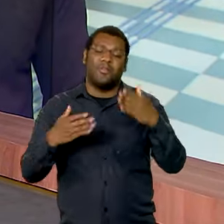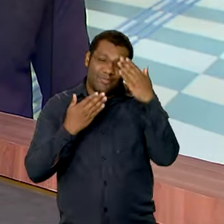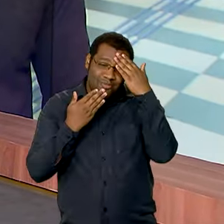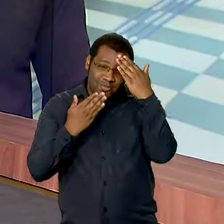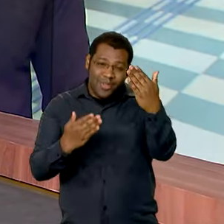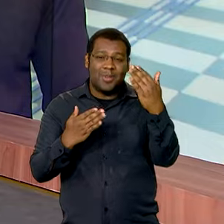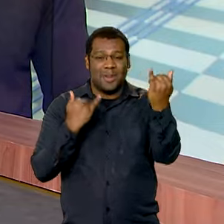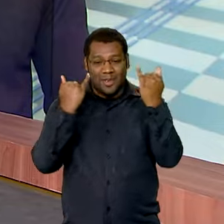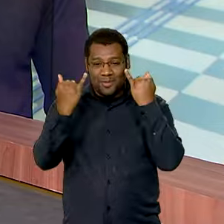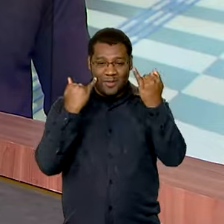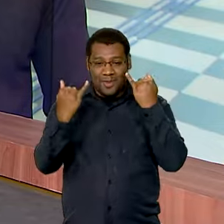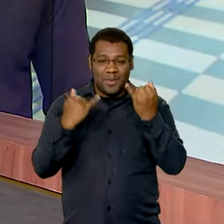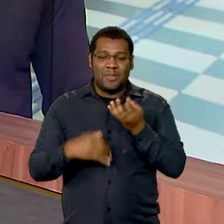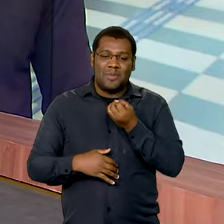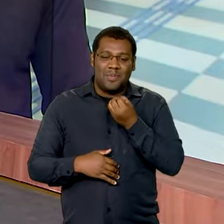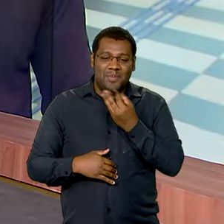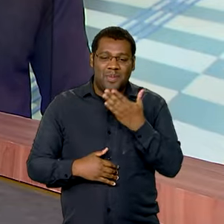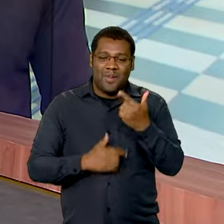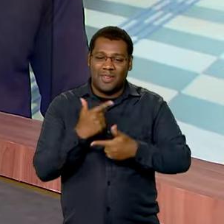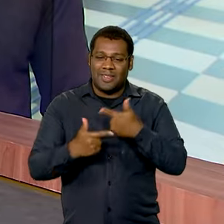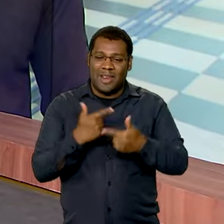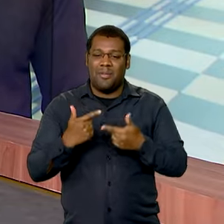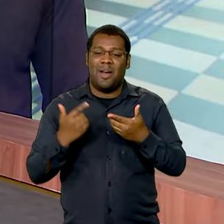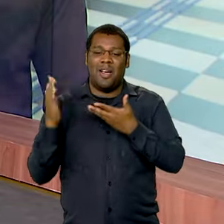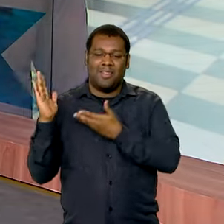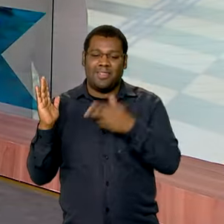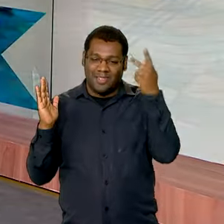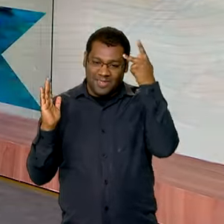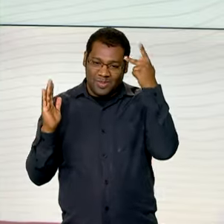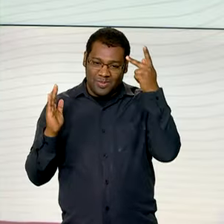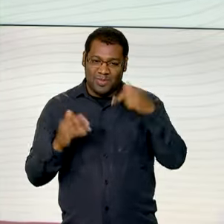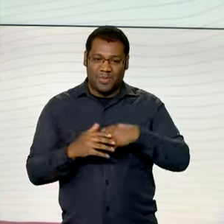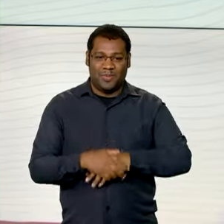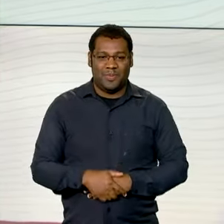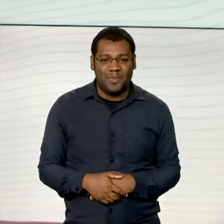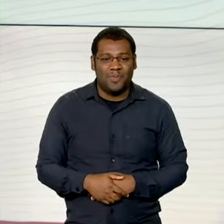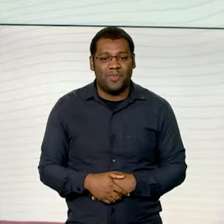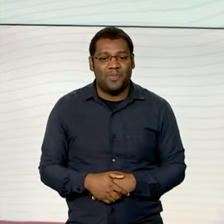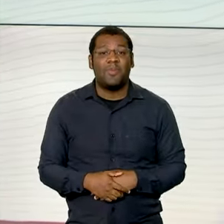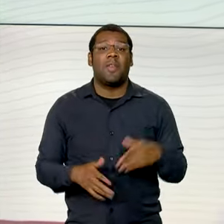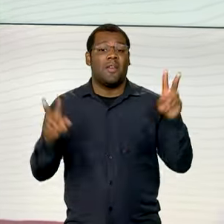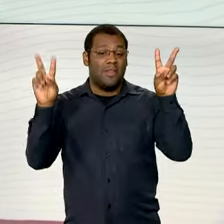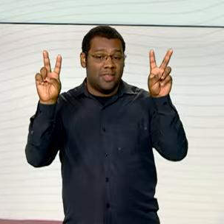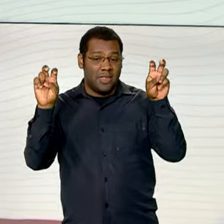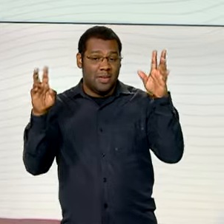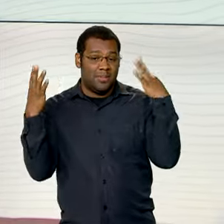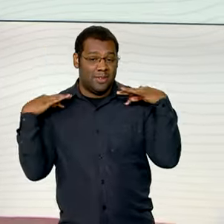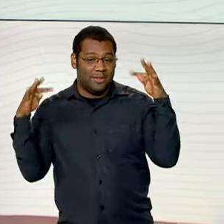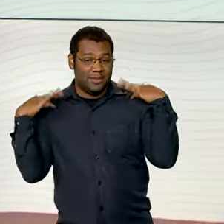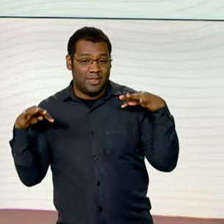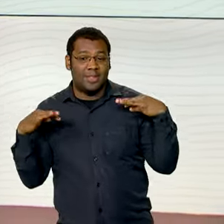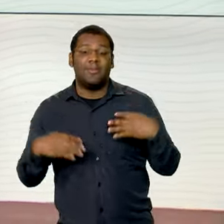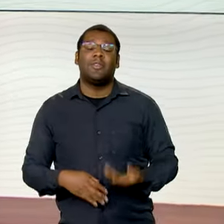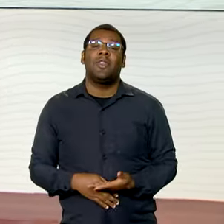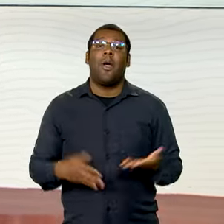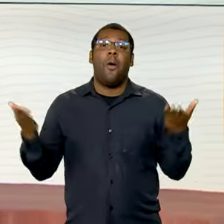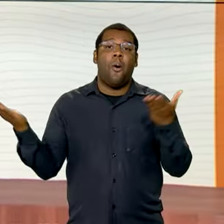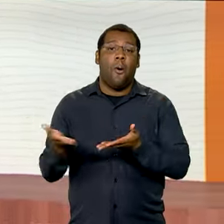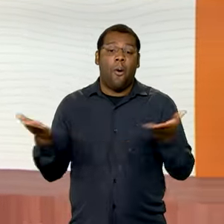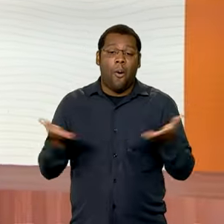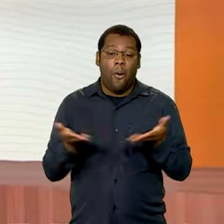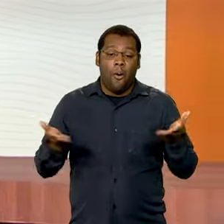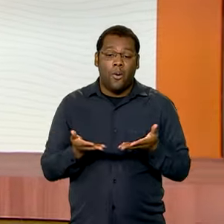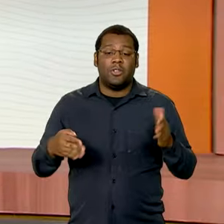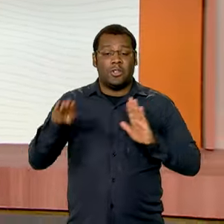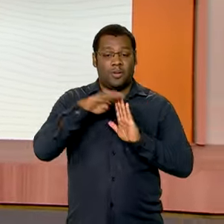obrigada pelas informações. Bom trabalho para você em São Paulo. E olha, falando em turismo, Celso Sabino foi o entrevistado